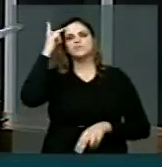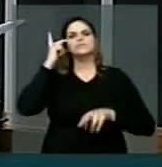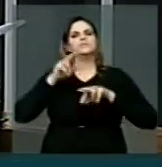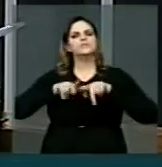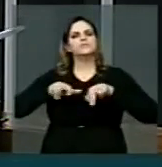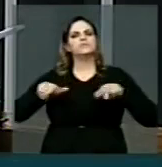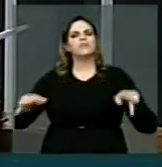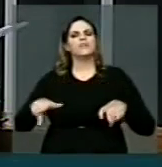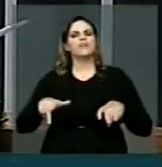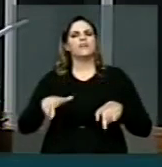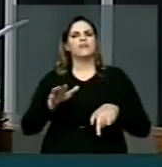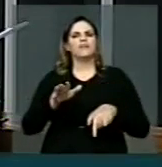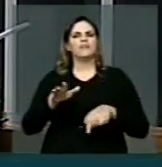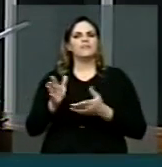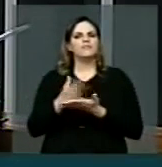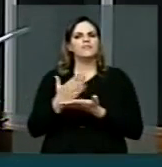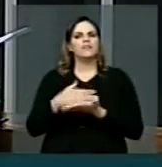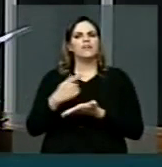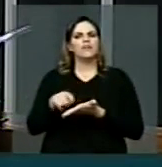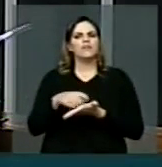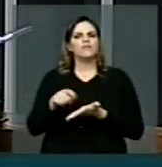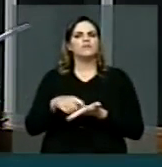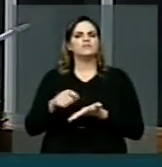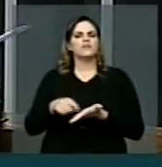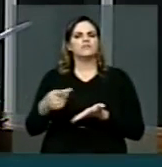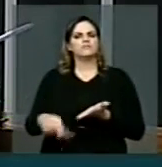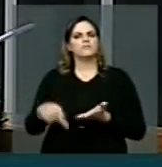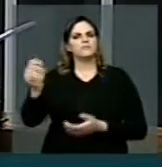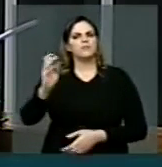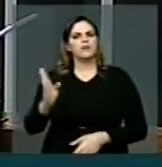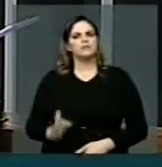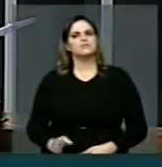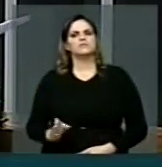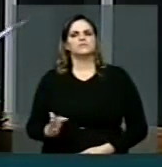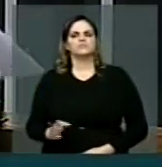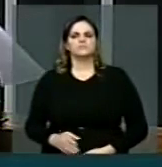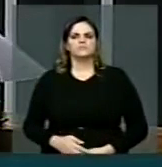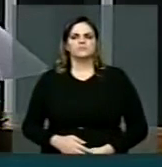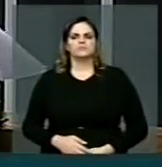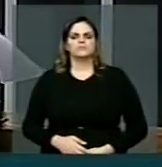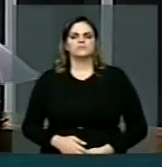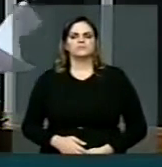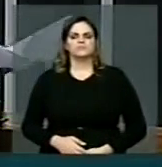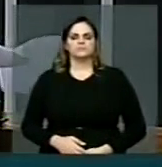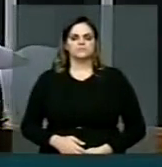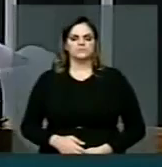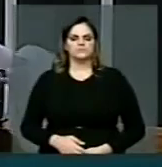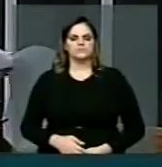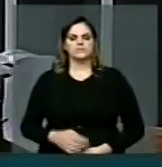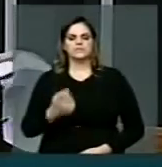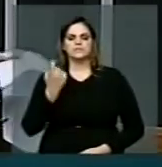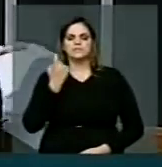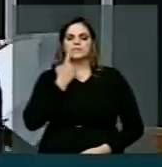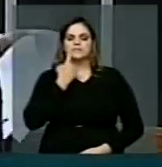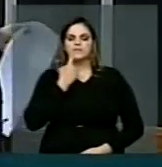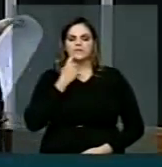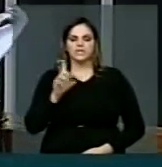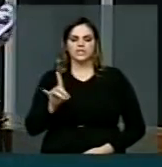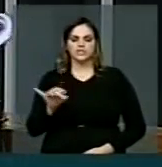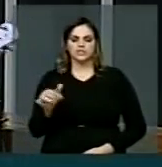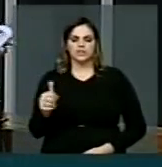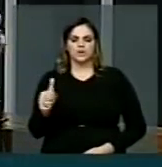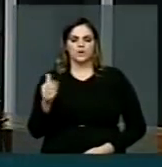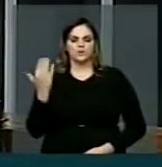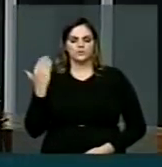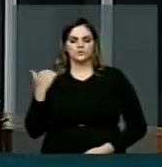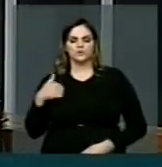diversos autores aqui do nosso país. Quero dizer ainda que, na sexta-feira, no dia 11,